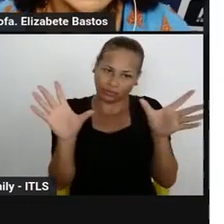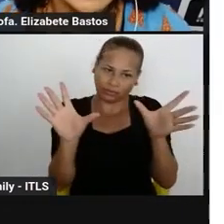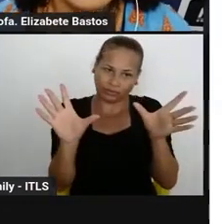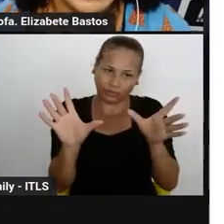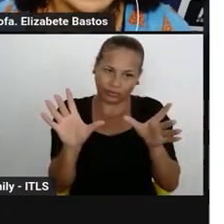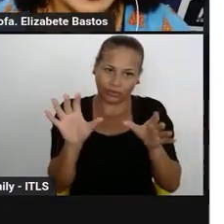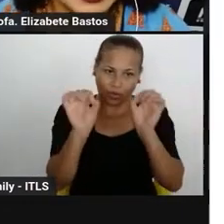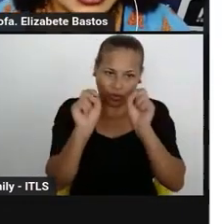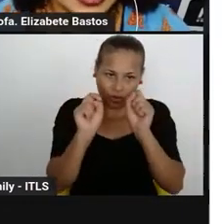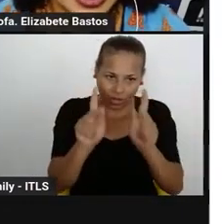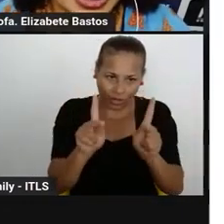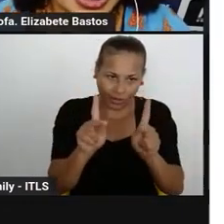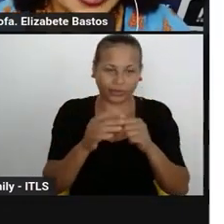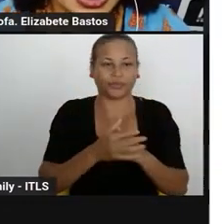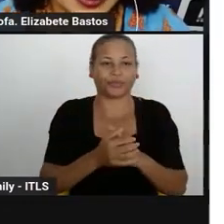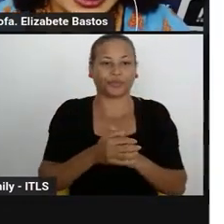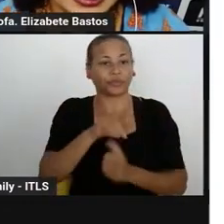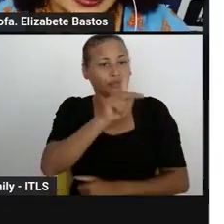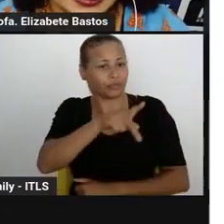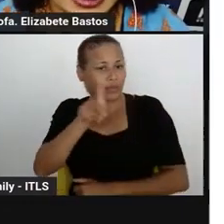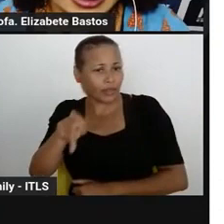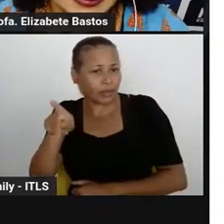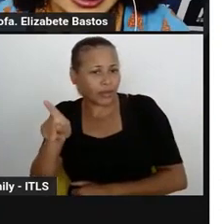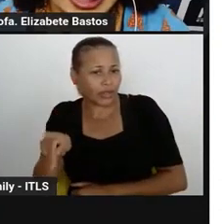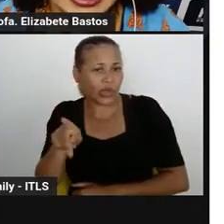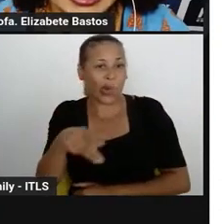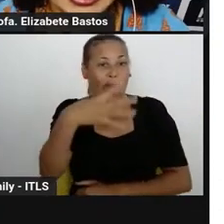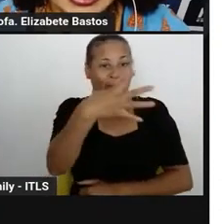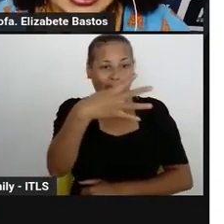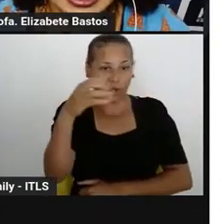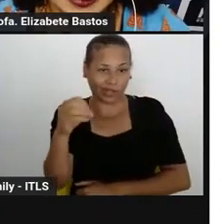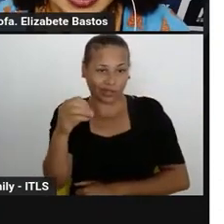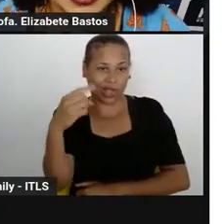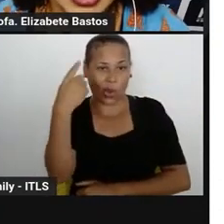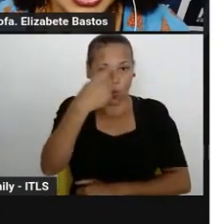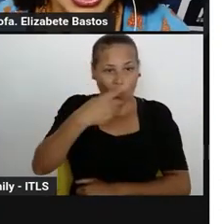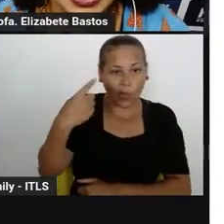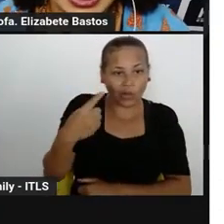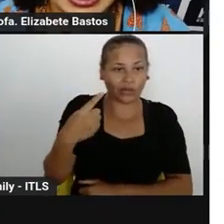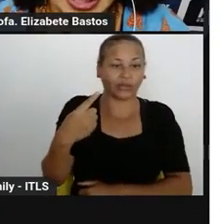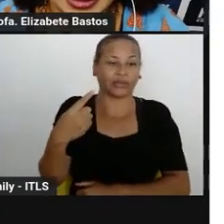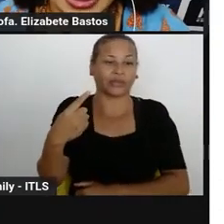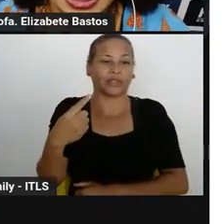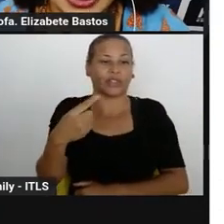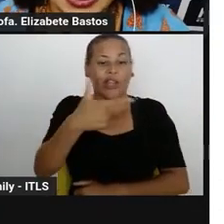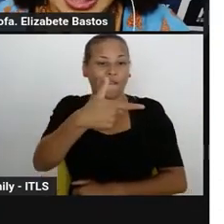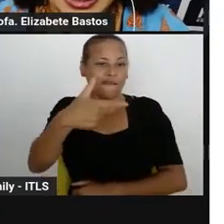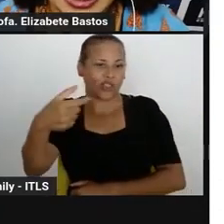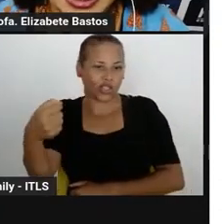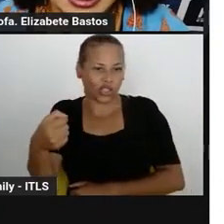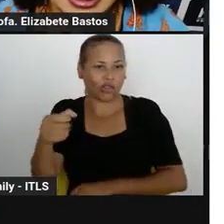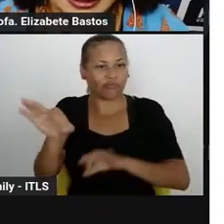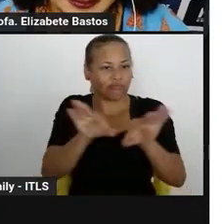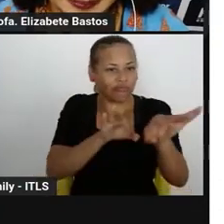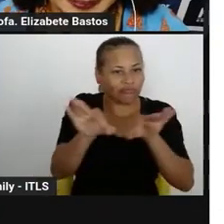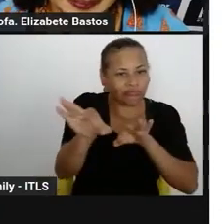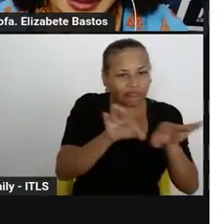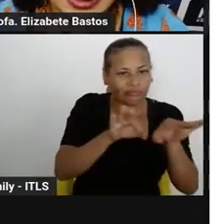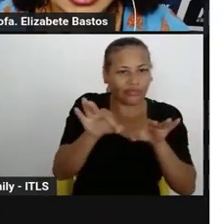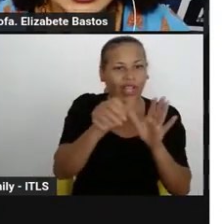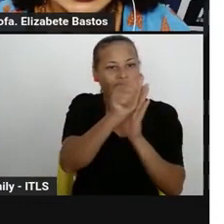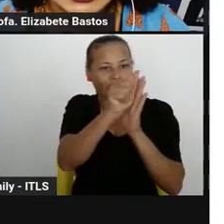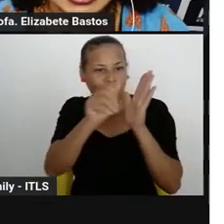Para o professor efetivo de 40 horas semanais, teremos 20 horas aulas de atividade de ensino,